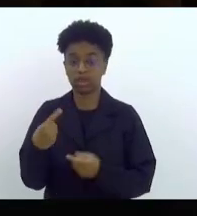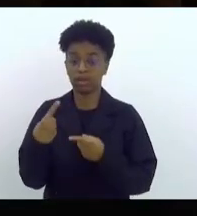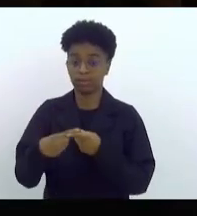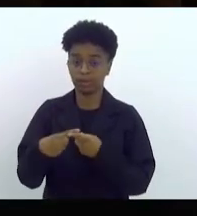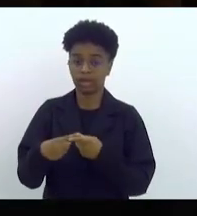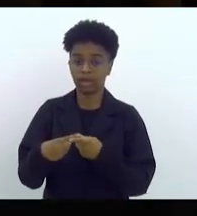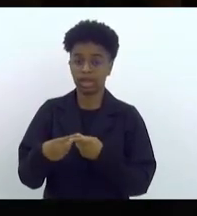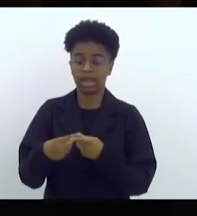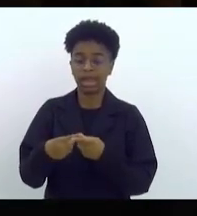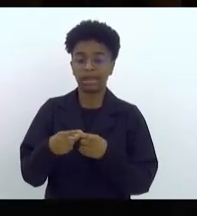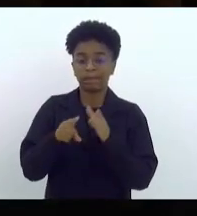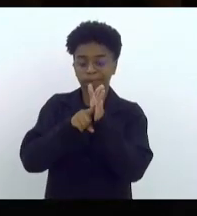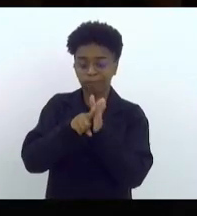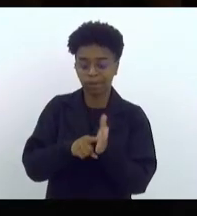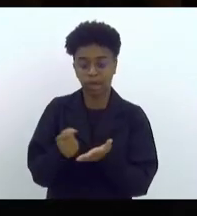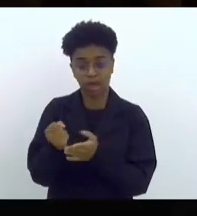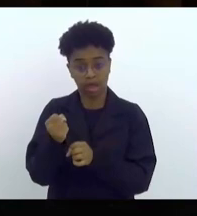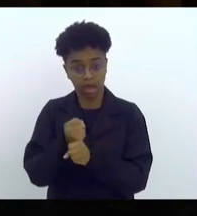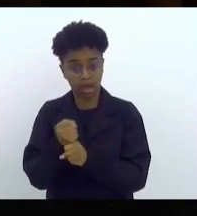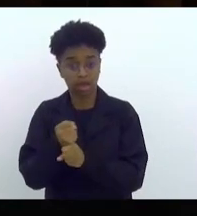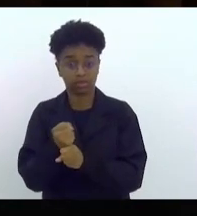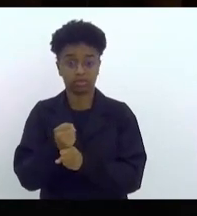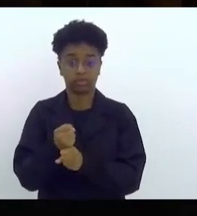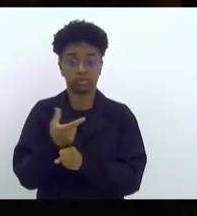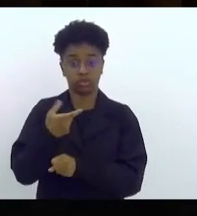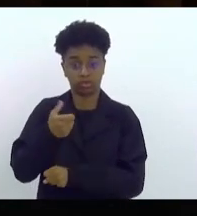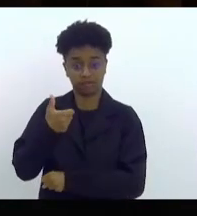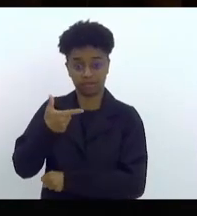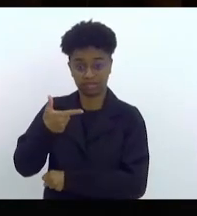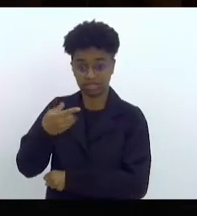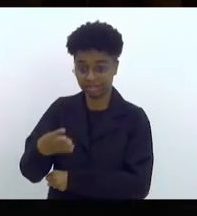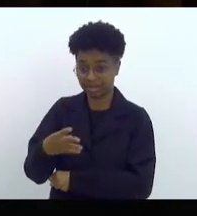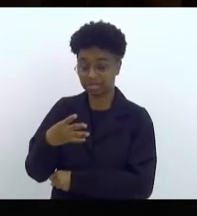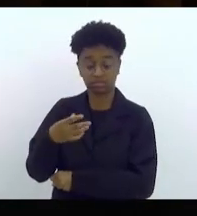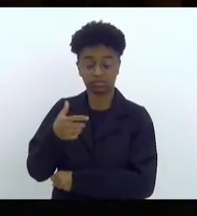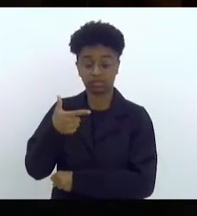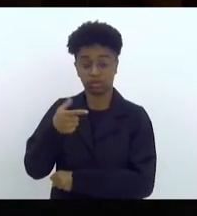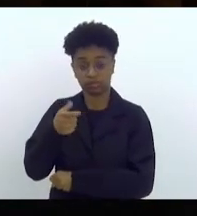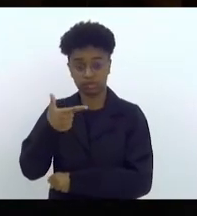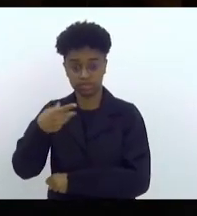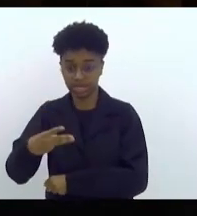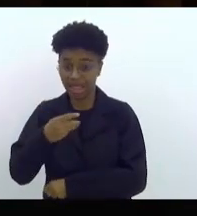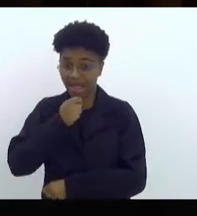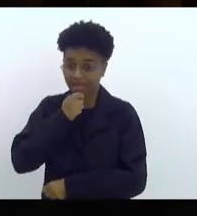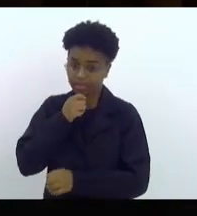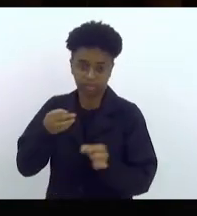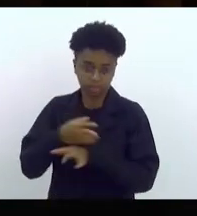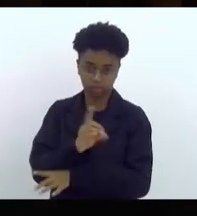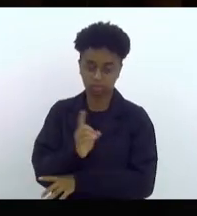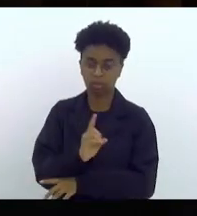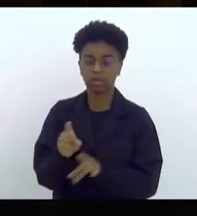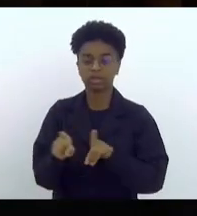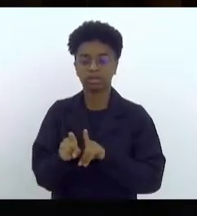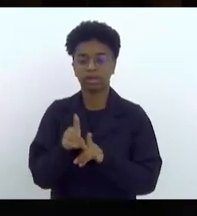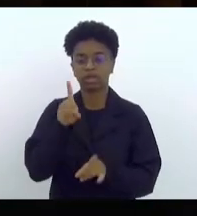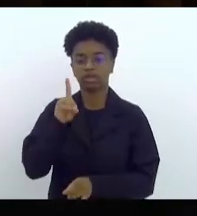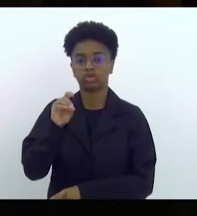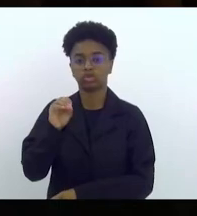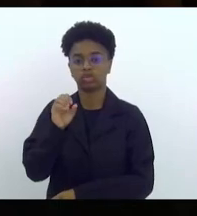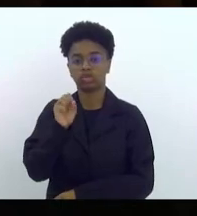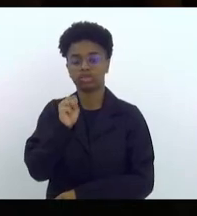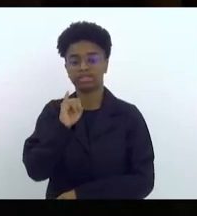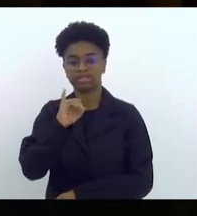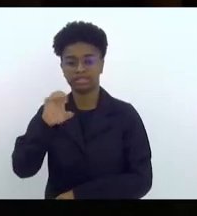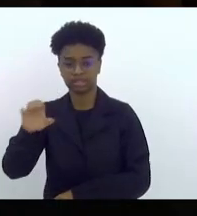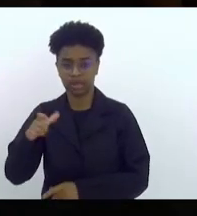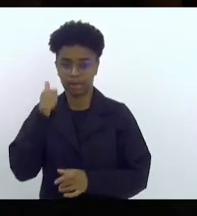Anuário do ano de 2023 ainda está sendo produzido, inclusive o dossiê Mulher, produzido pelo